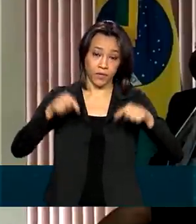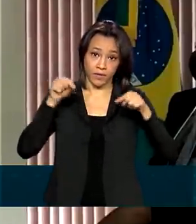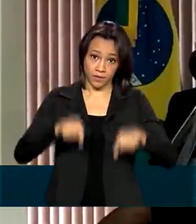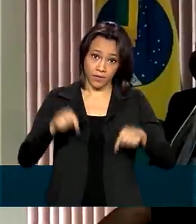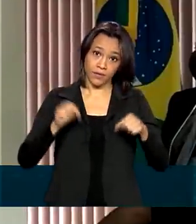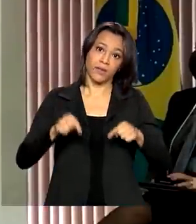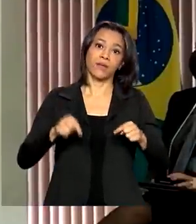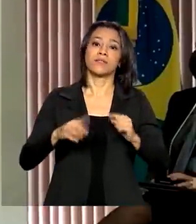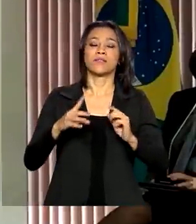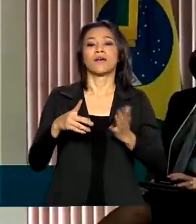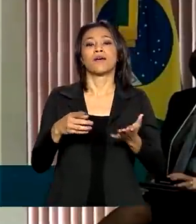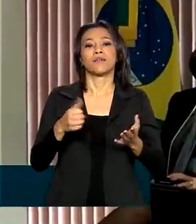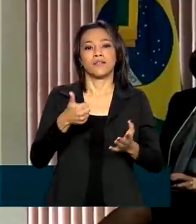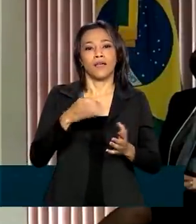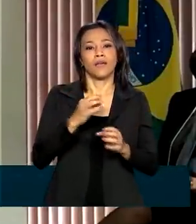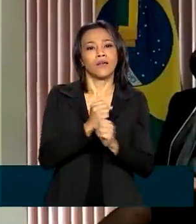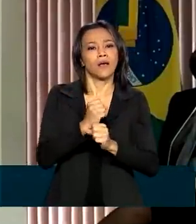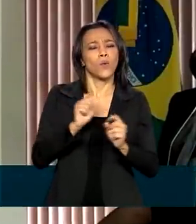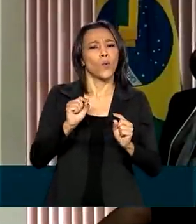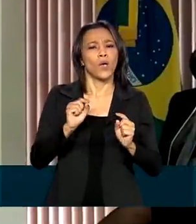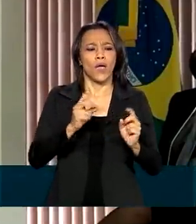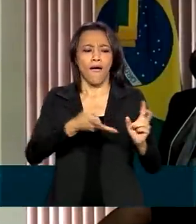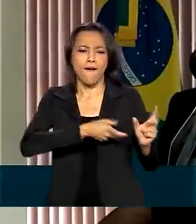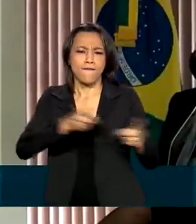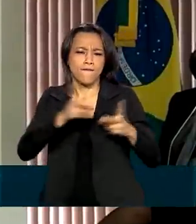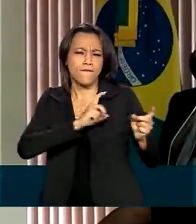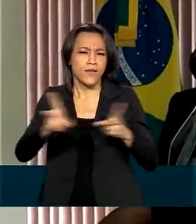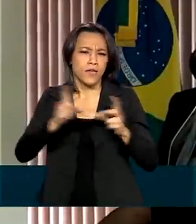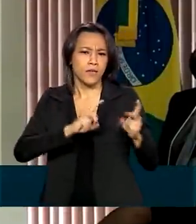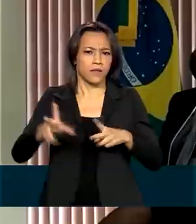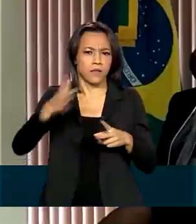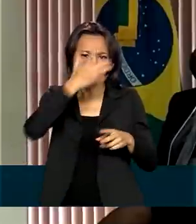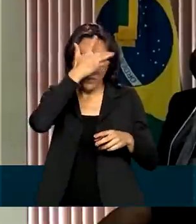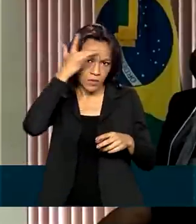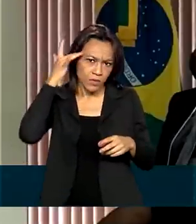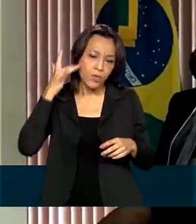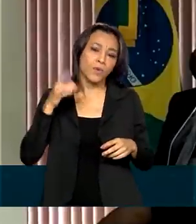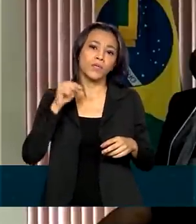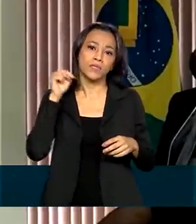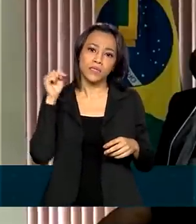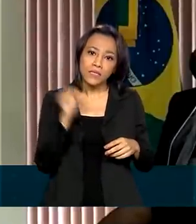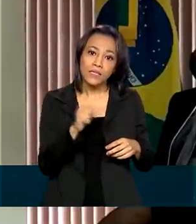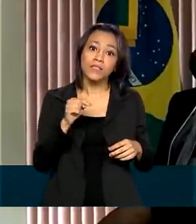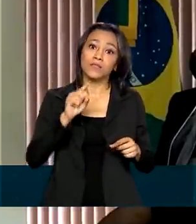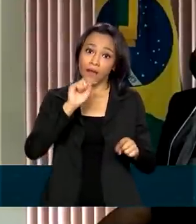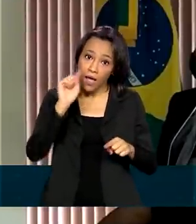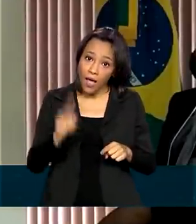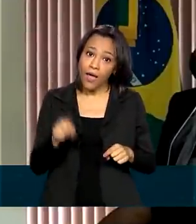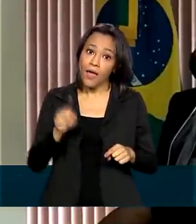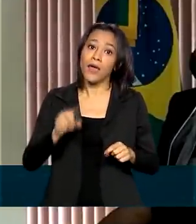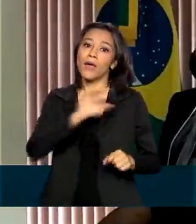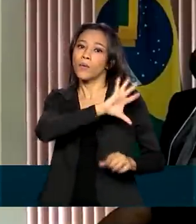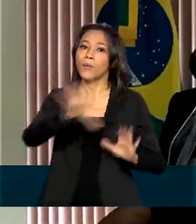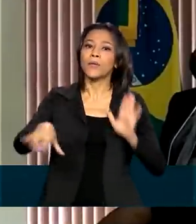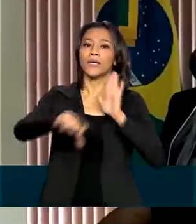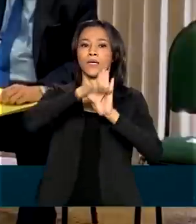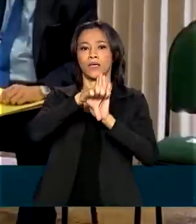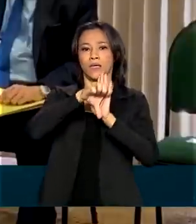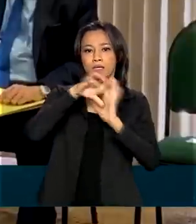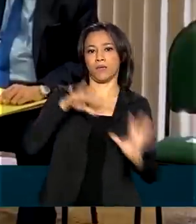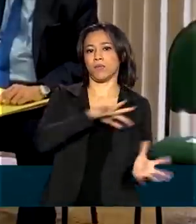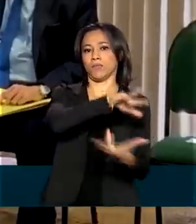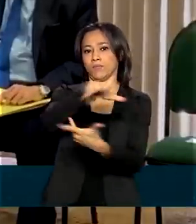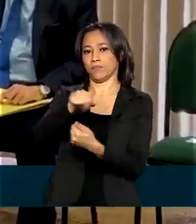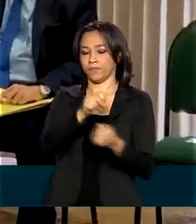o tráfico de pessoas chegará a converter-se na principal modalidade de crime transnacional.